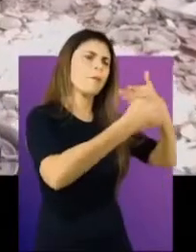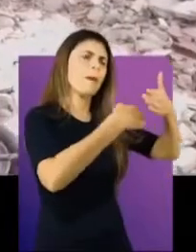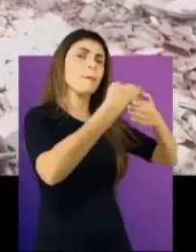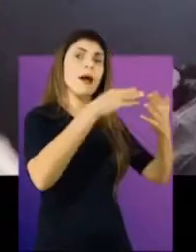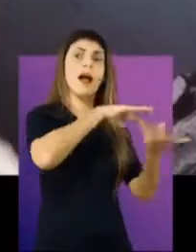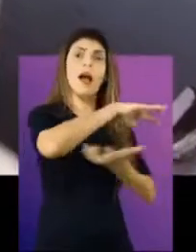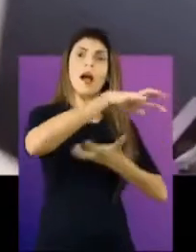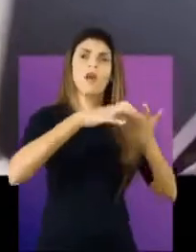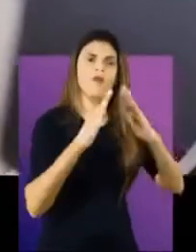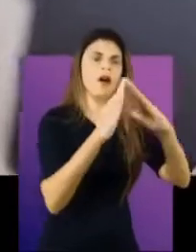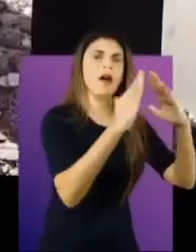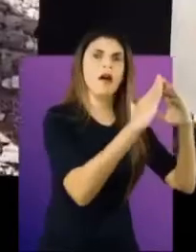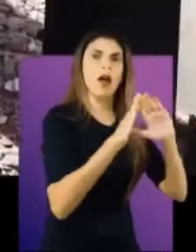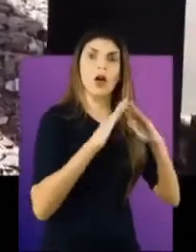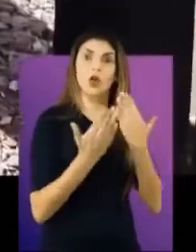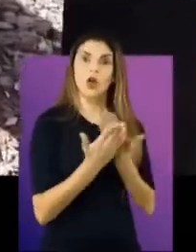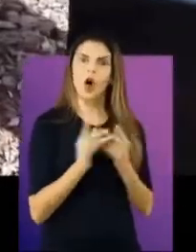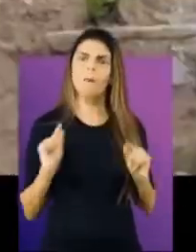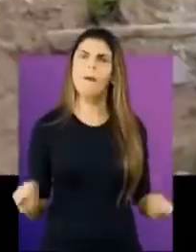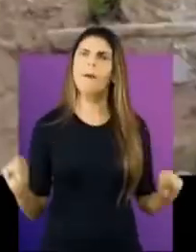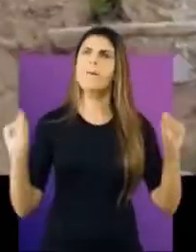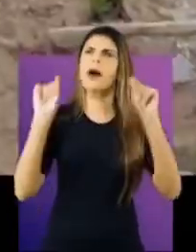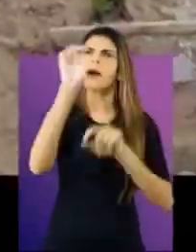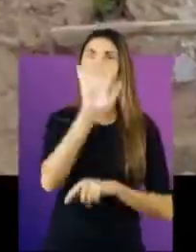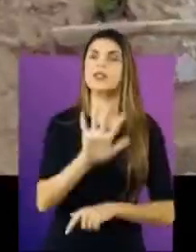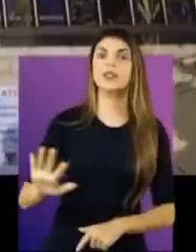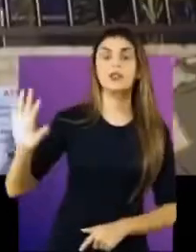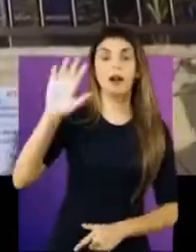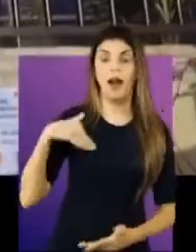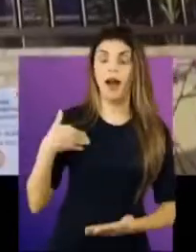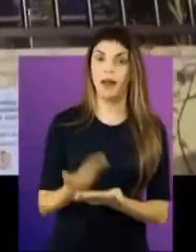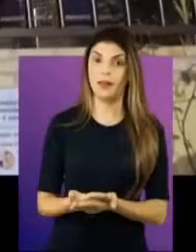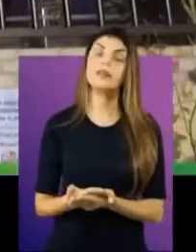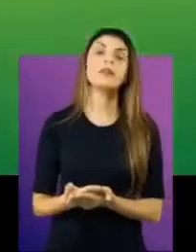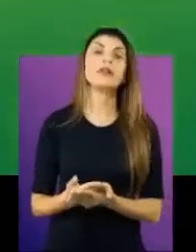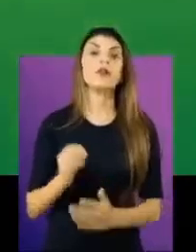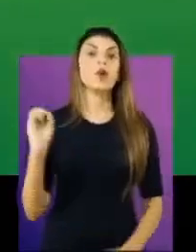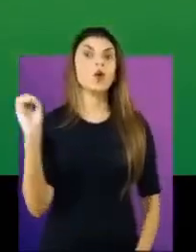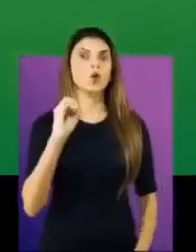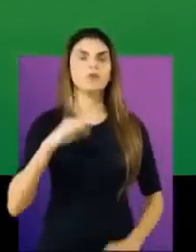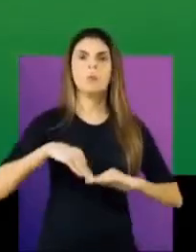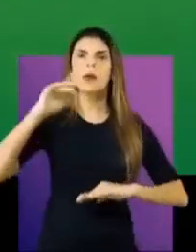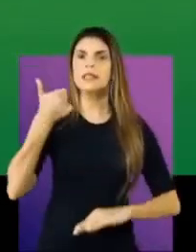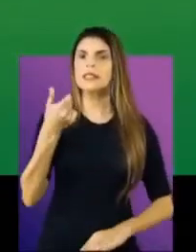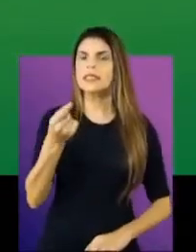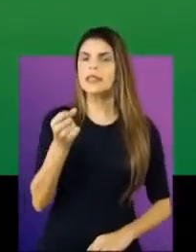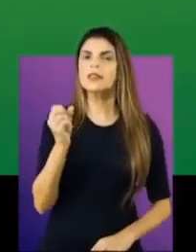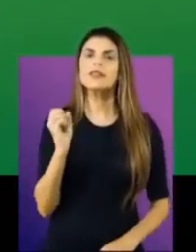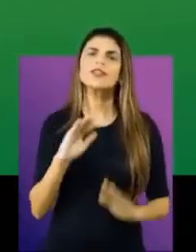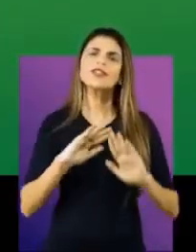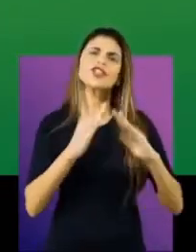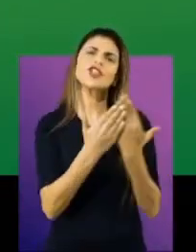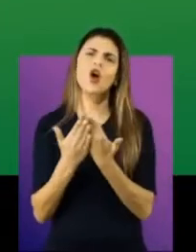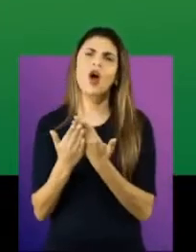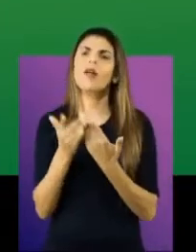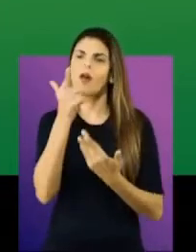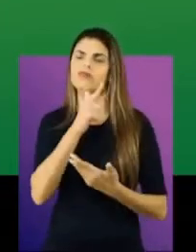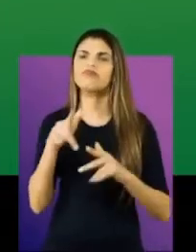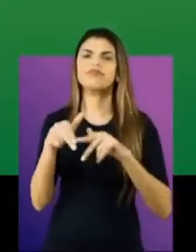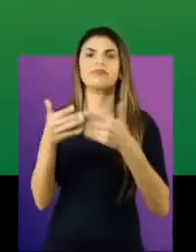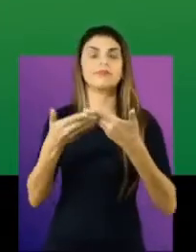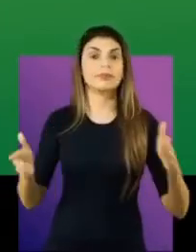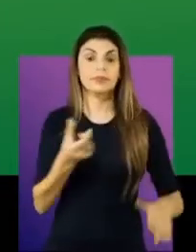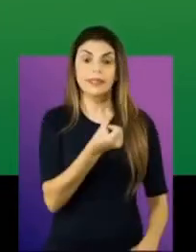na construção e reforma de 150 colégios em todo o Estado. E até outubro, mais de 16